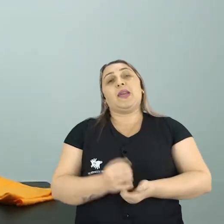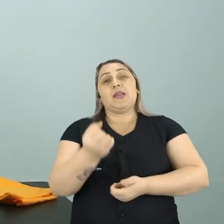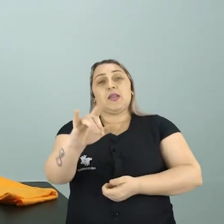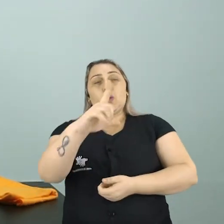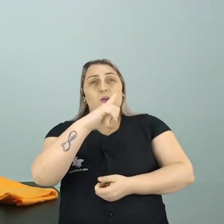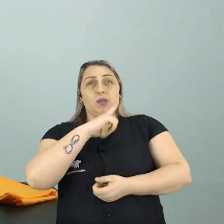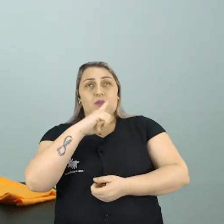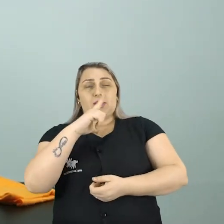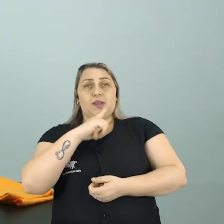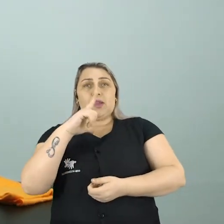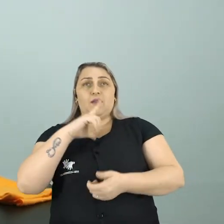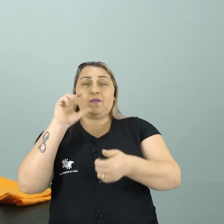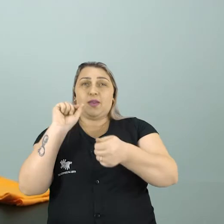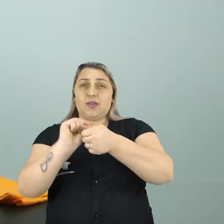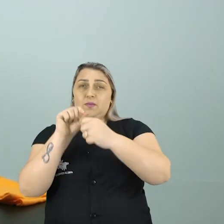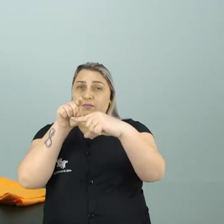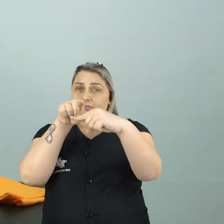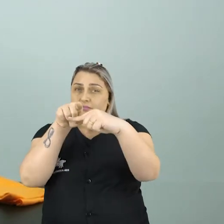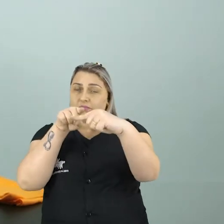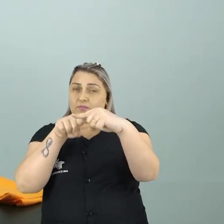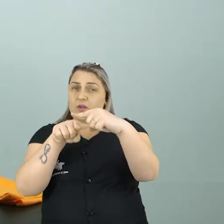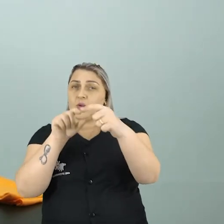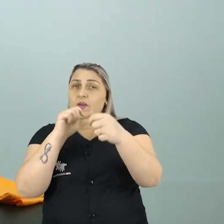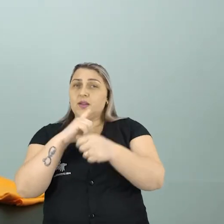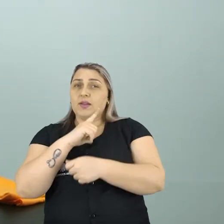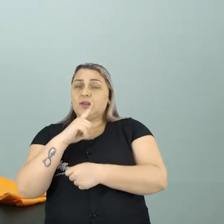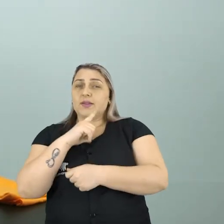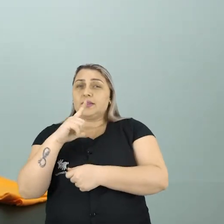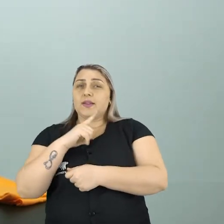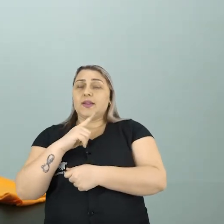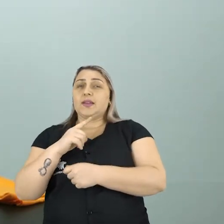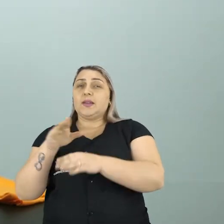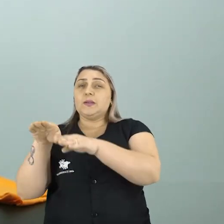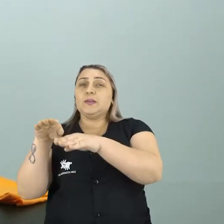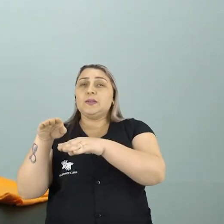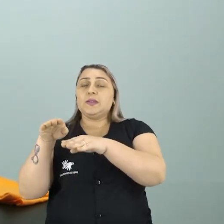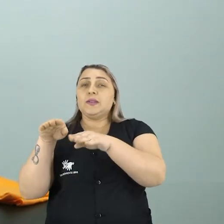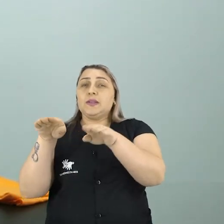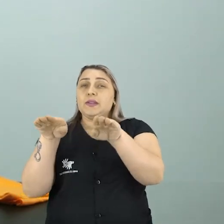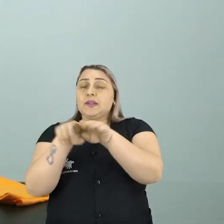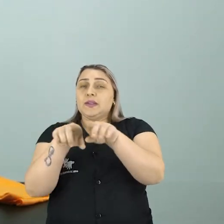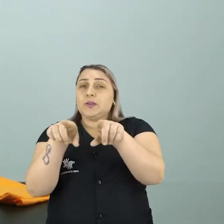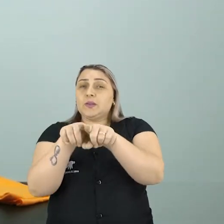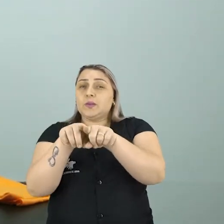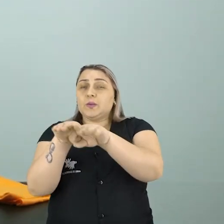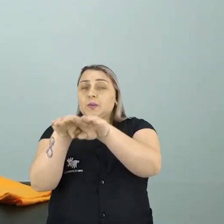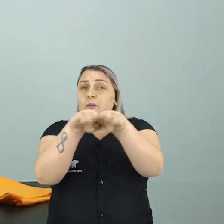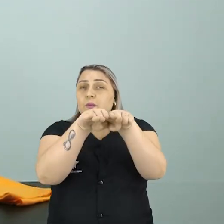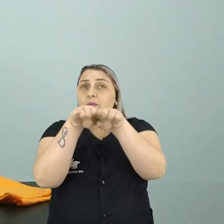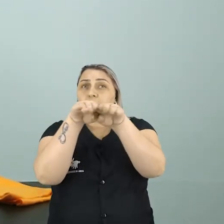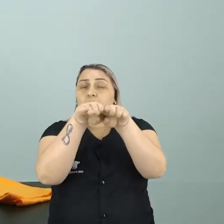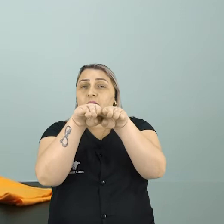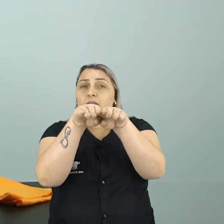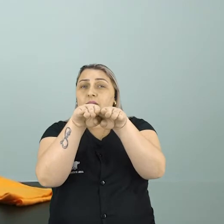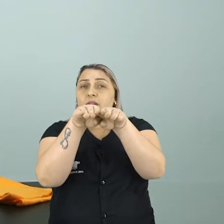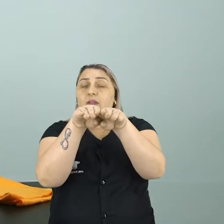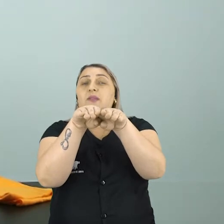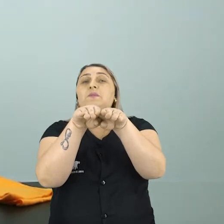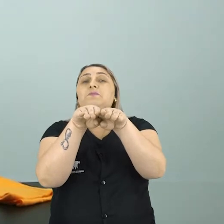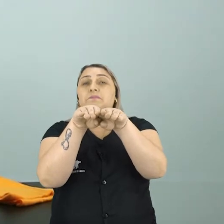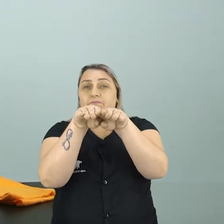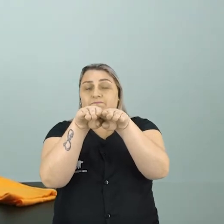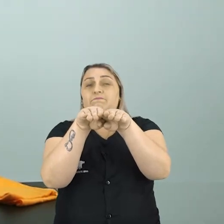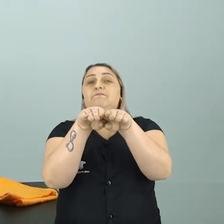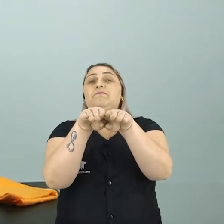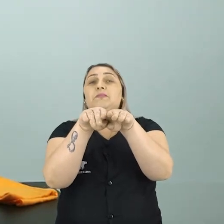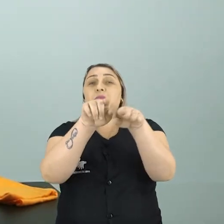tenho Para mim fazer uma divisão Eu vou ter que igualar, né? Eu vou ter que fazer uma conversão